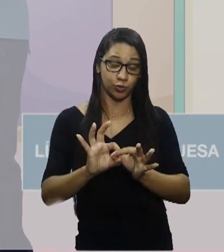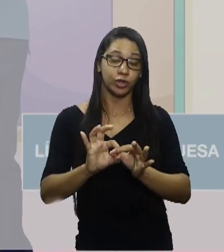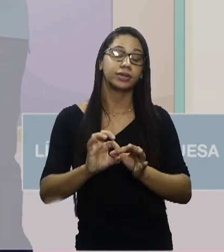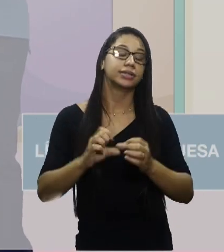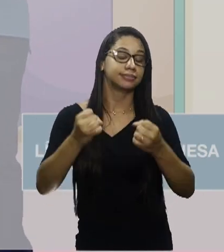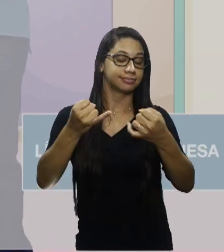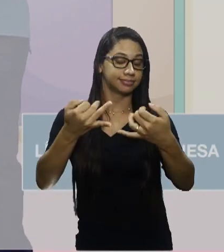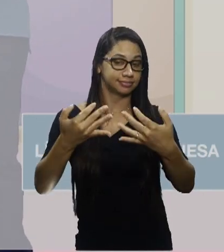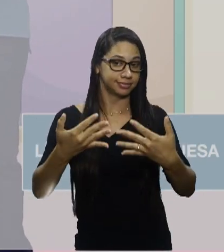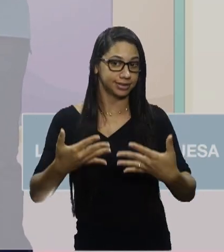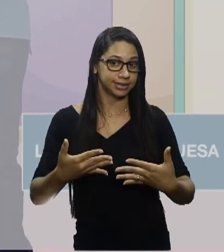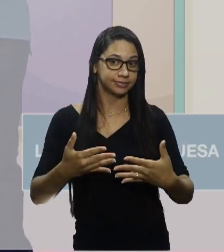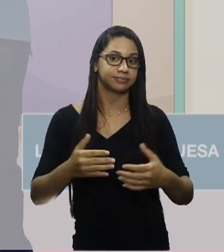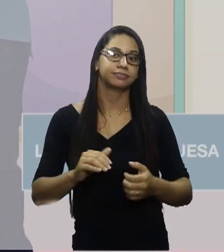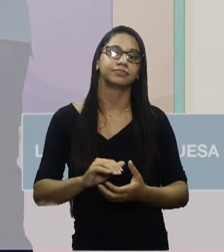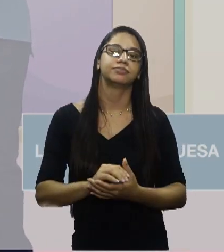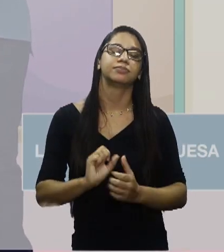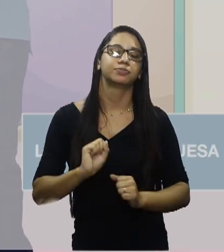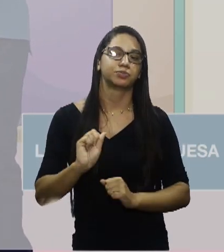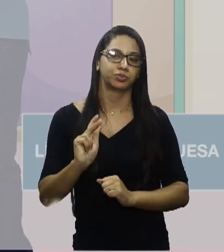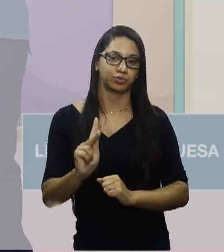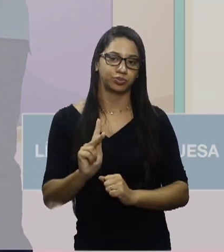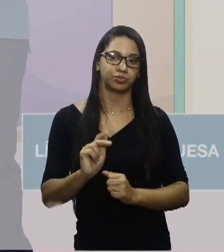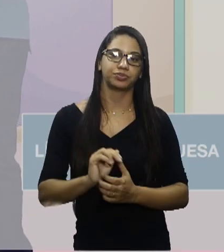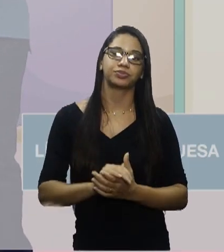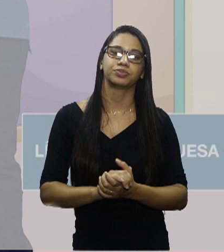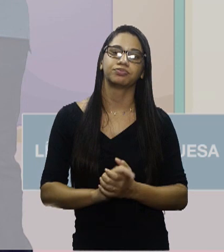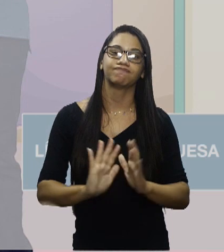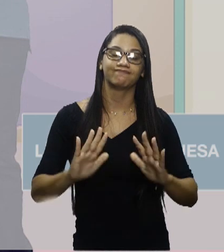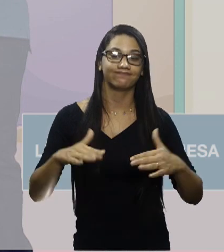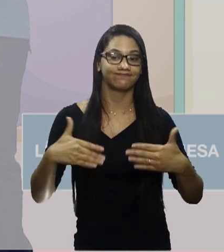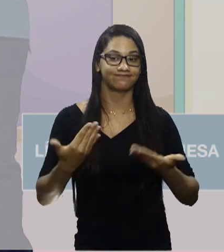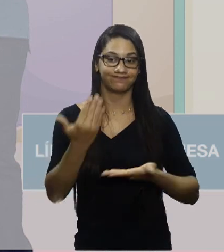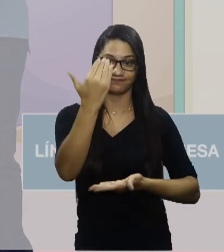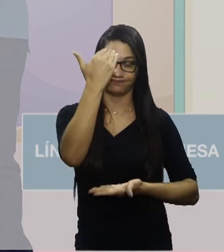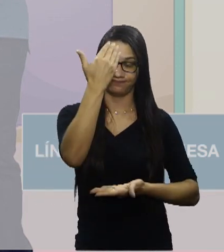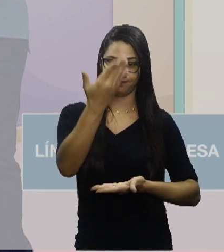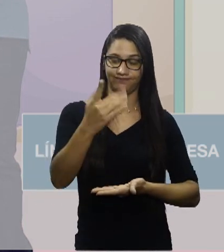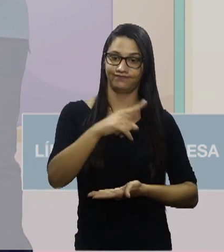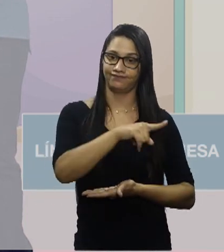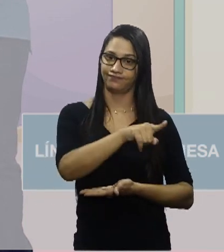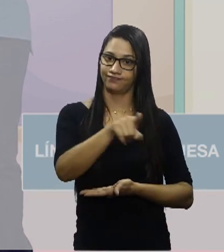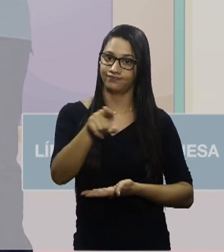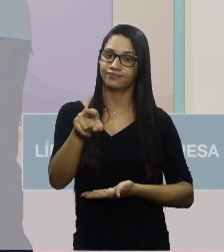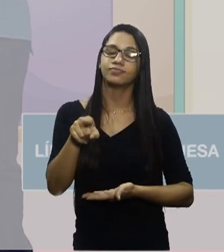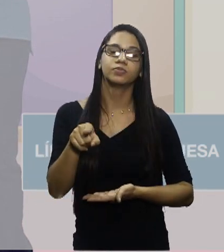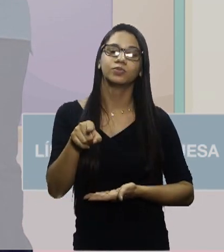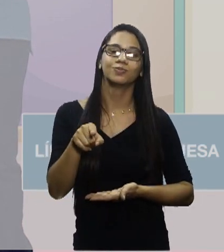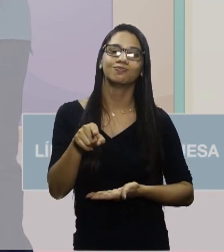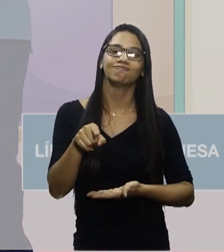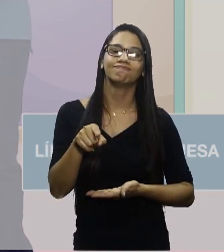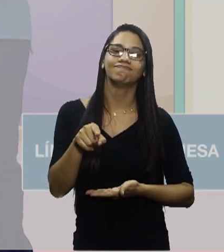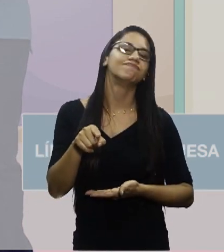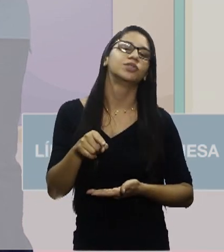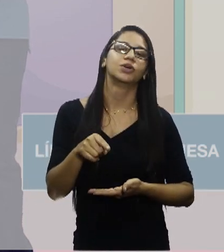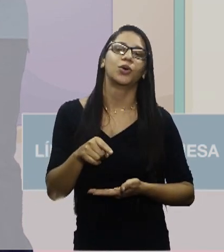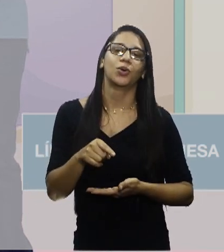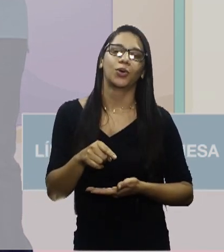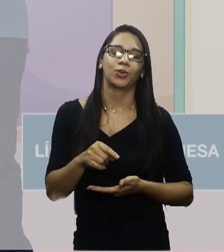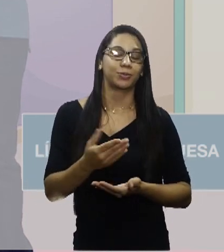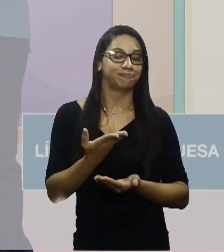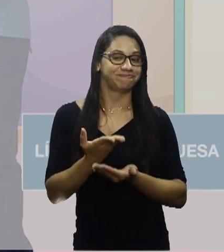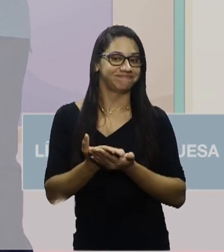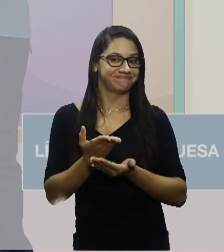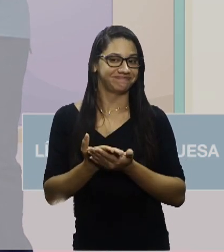explicativa aqui. Ok? Então, gente, agradeço a vocês por mais uma